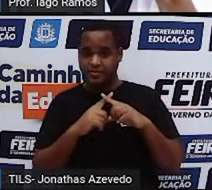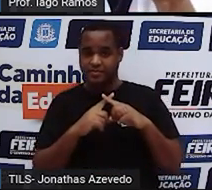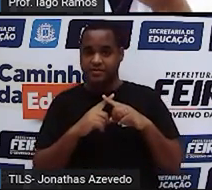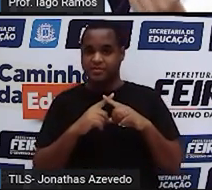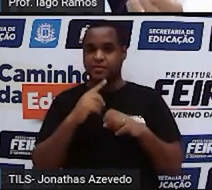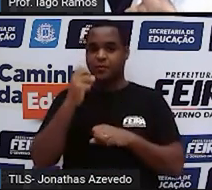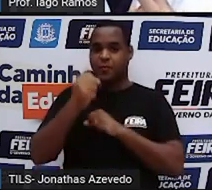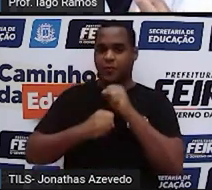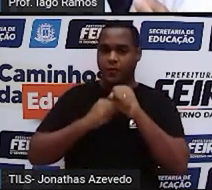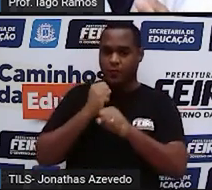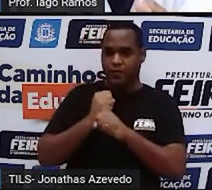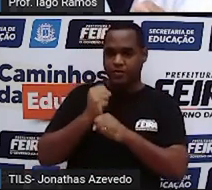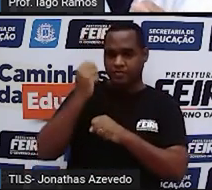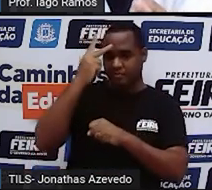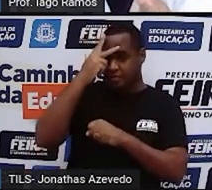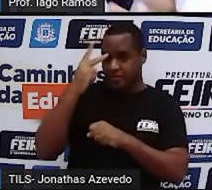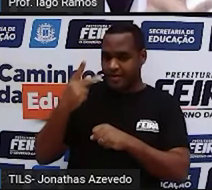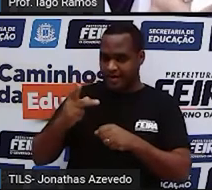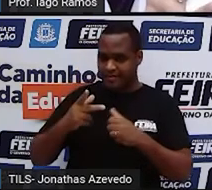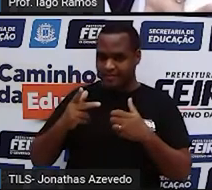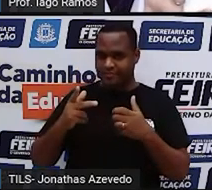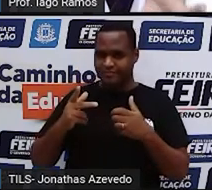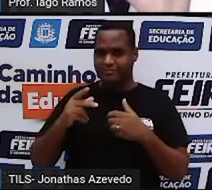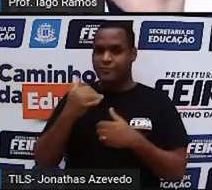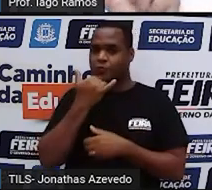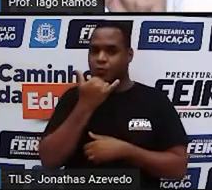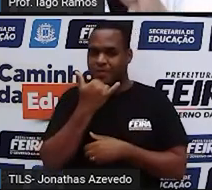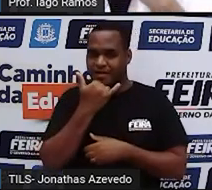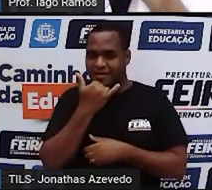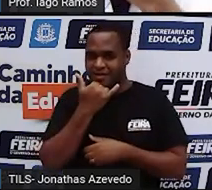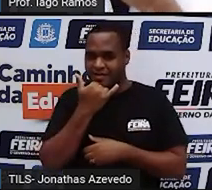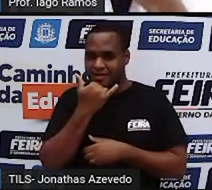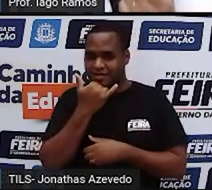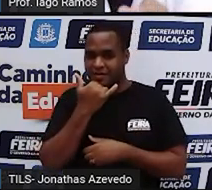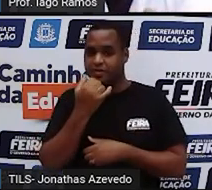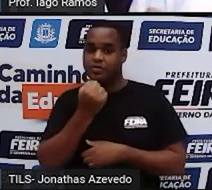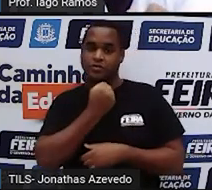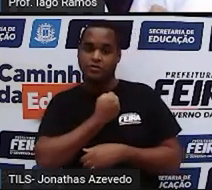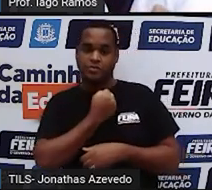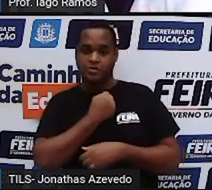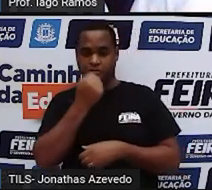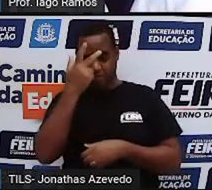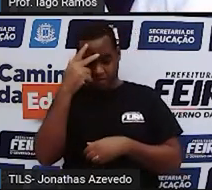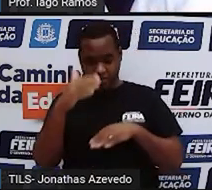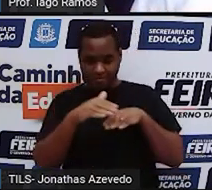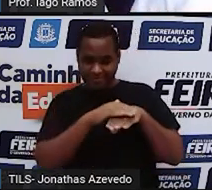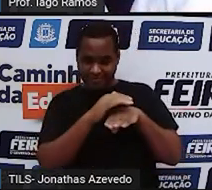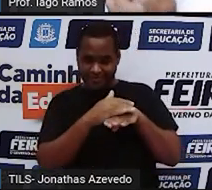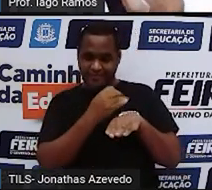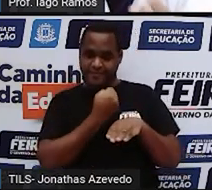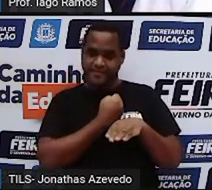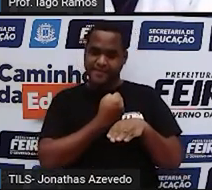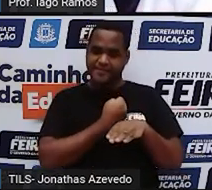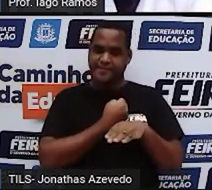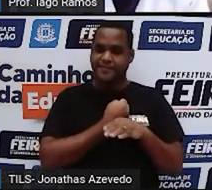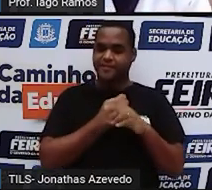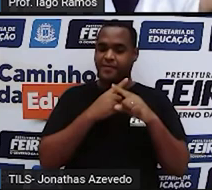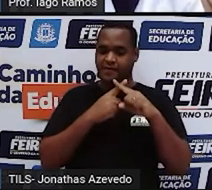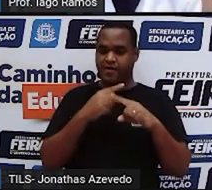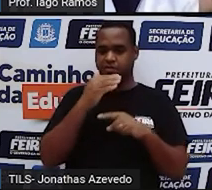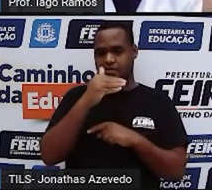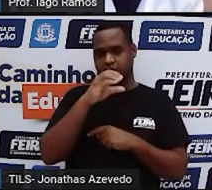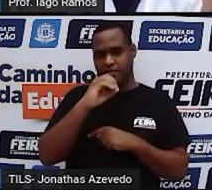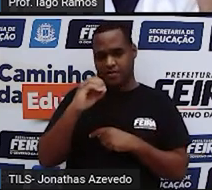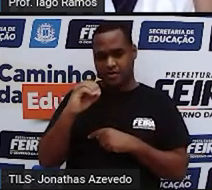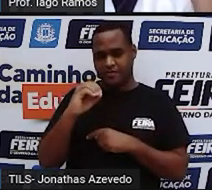o ano que a pessoa nasceu, aliás, desculpa, o número do calçado da pessoa, vezes 100,